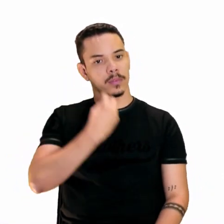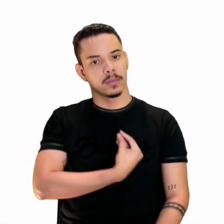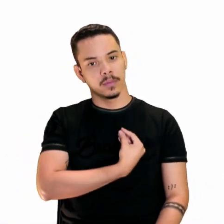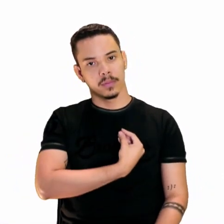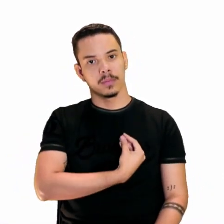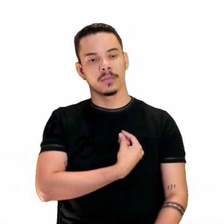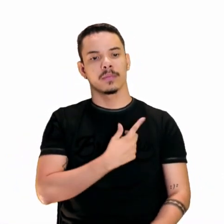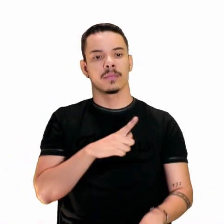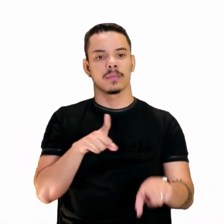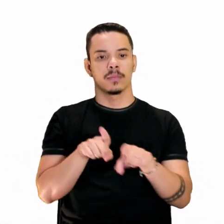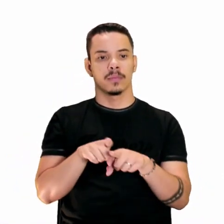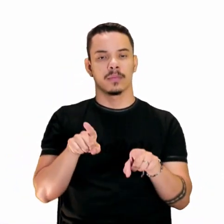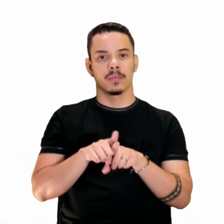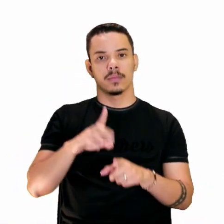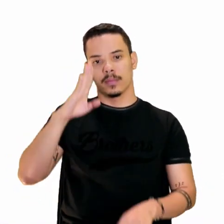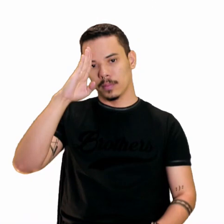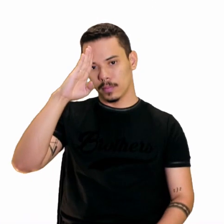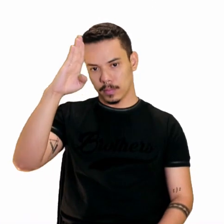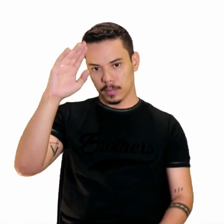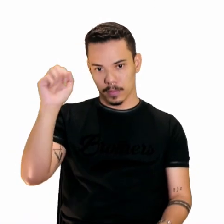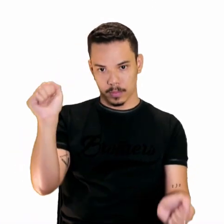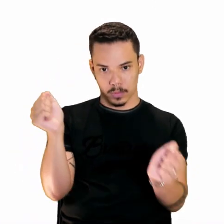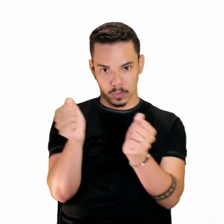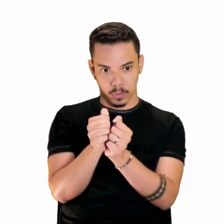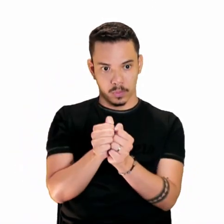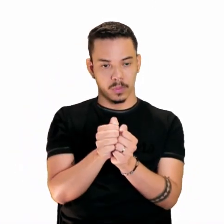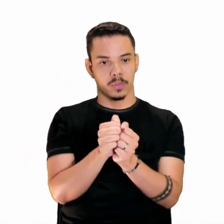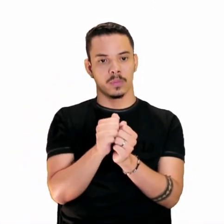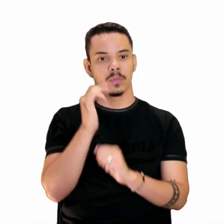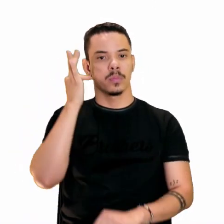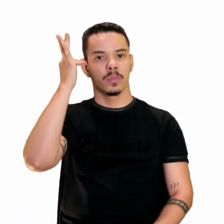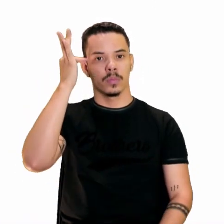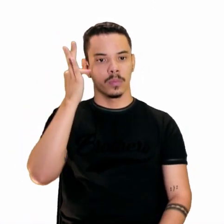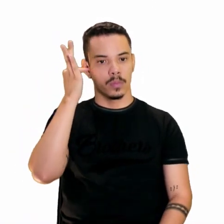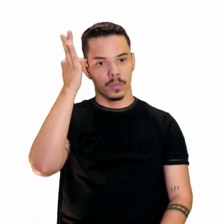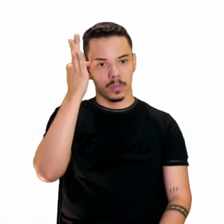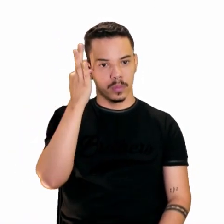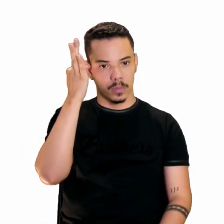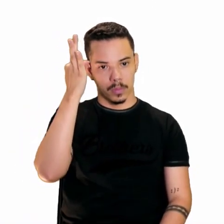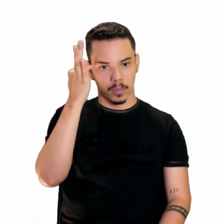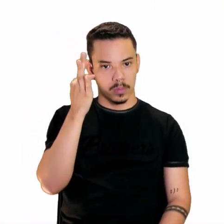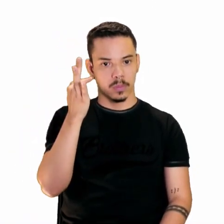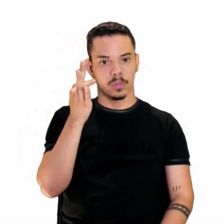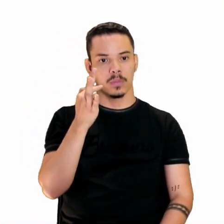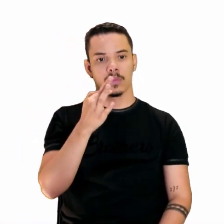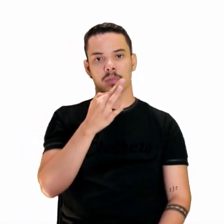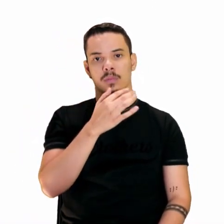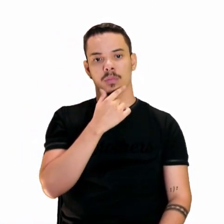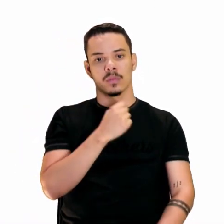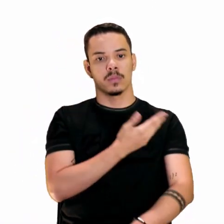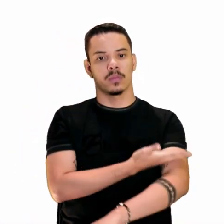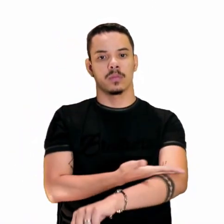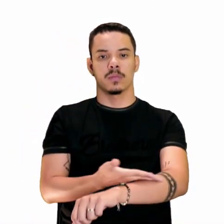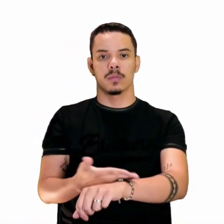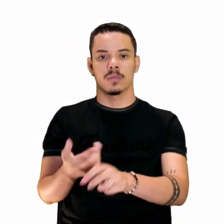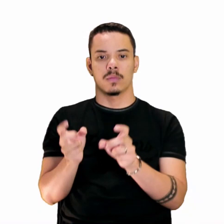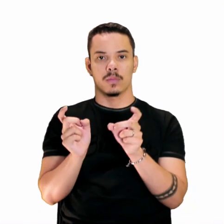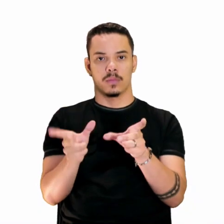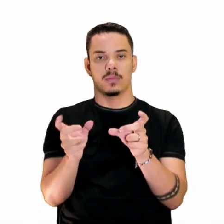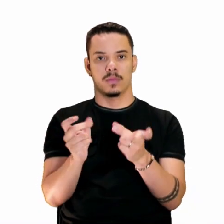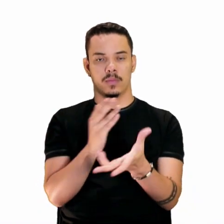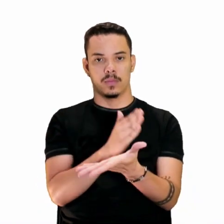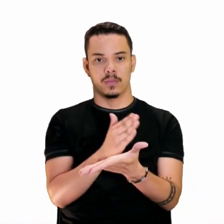Os sargentos do exército são unistas com bista. Os filósofos são polacos vendendo a